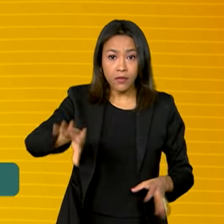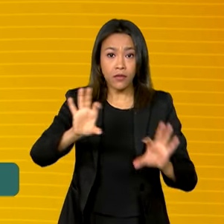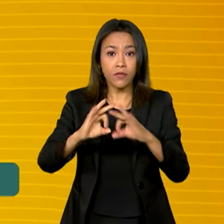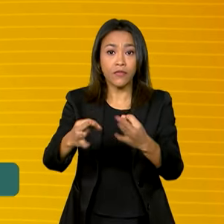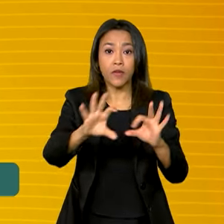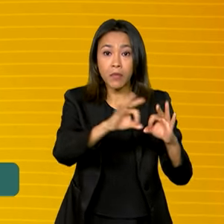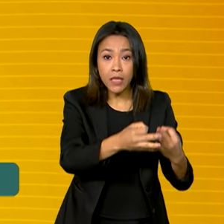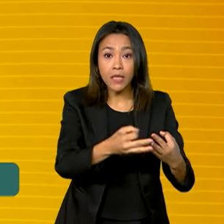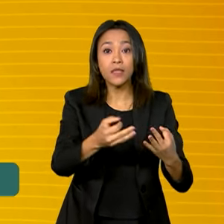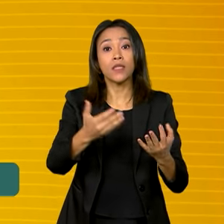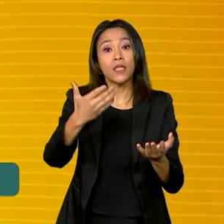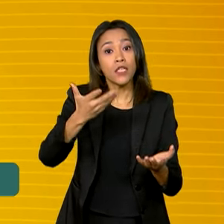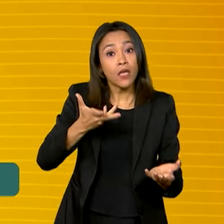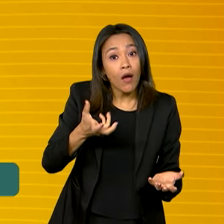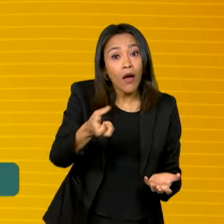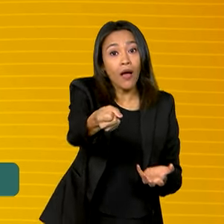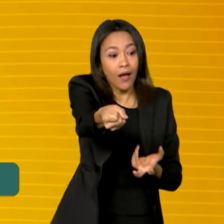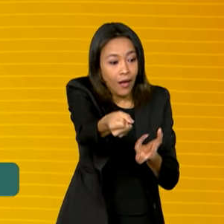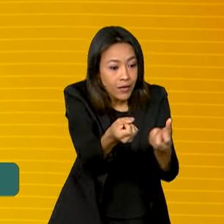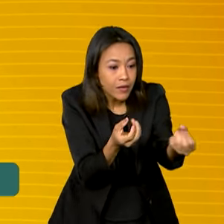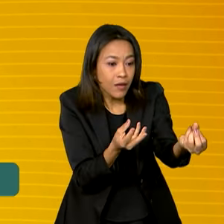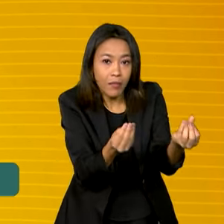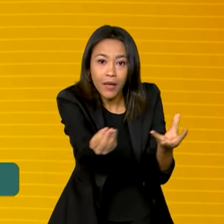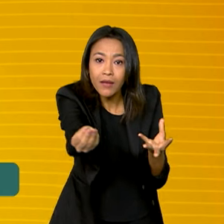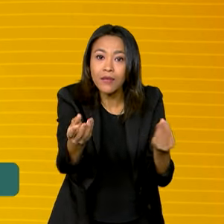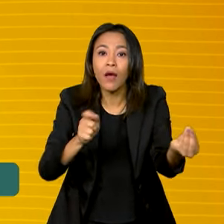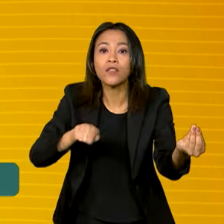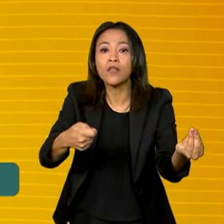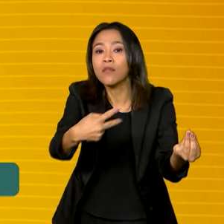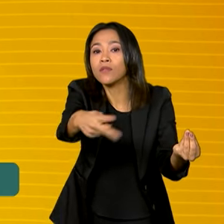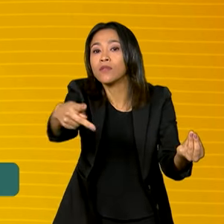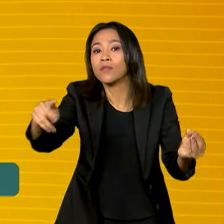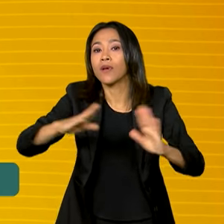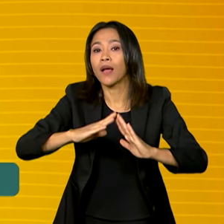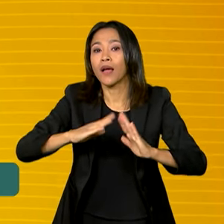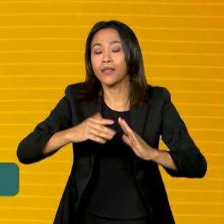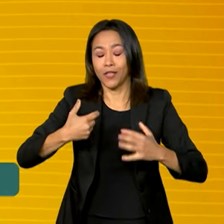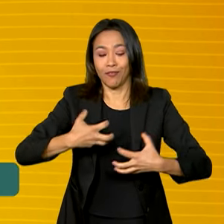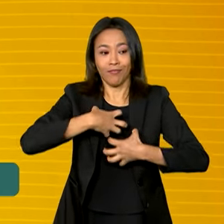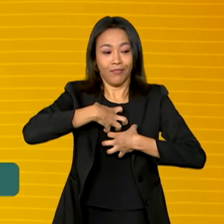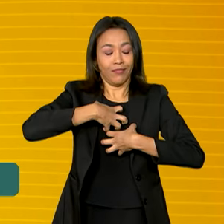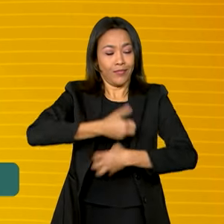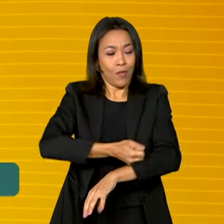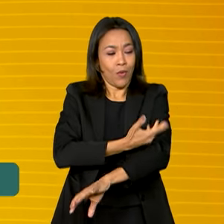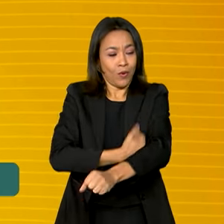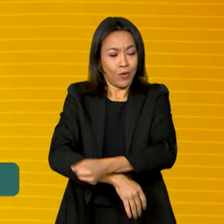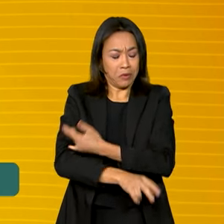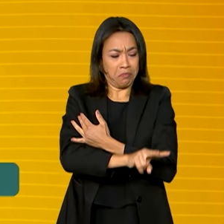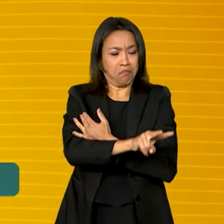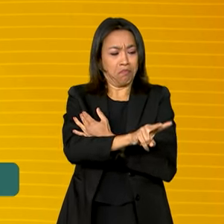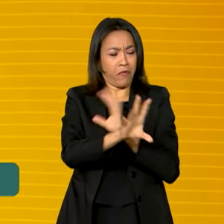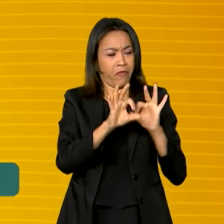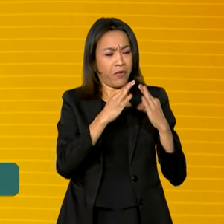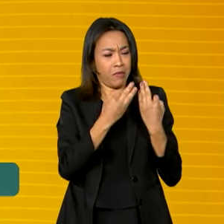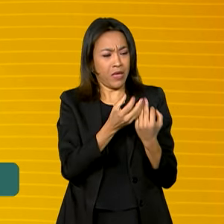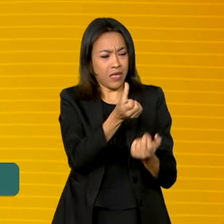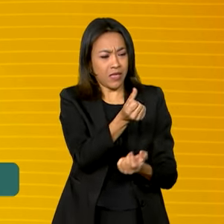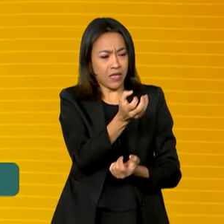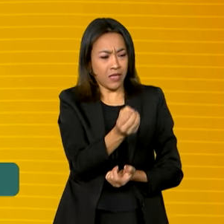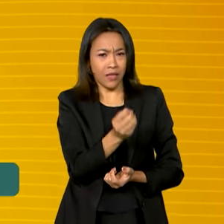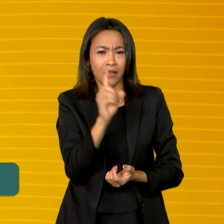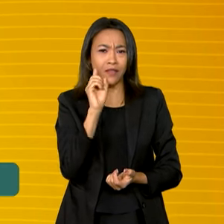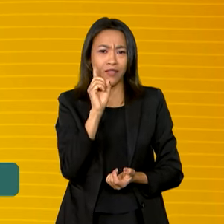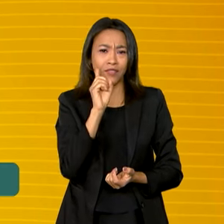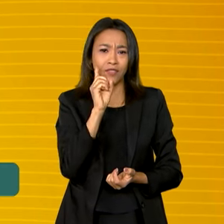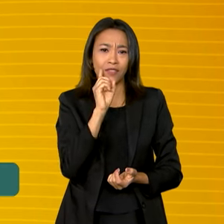a chave. E é emocionante a gente poder ver uma família que estava há 60 dias, há 90 dias,